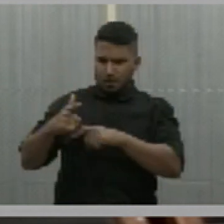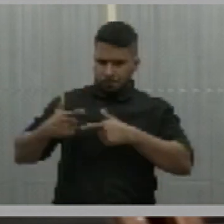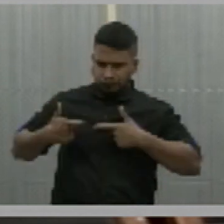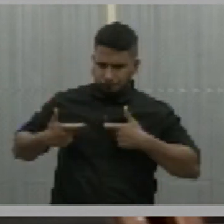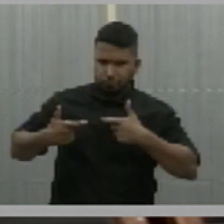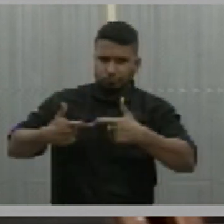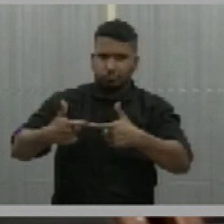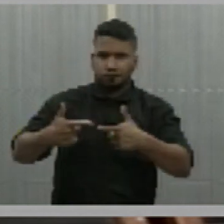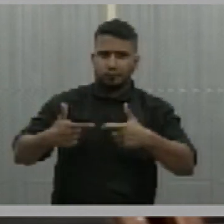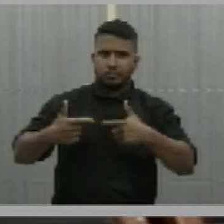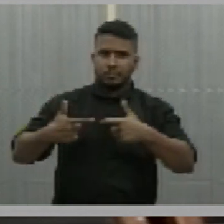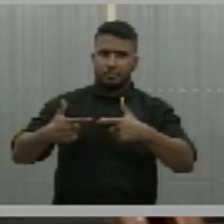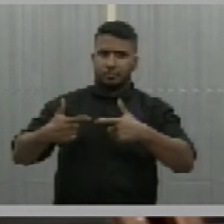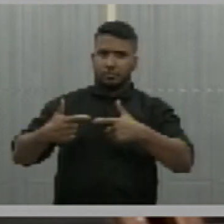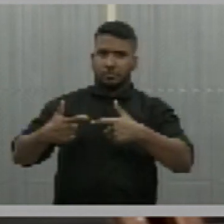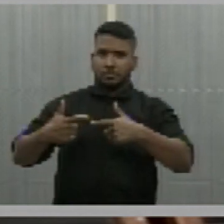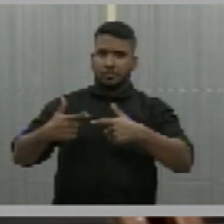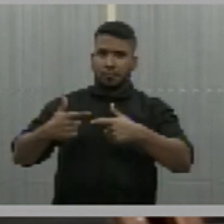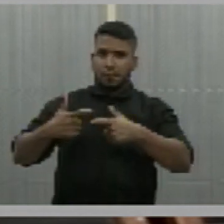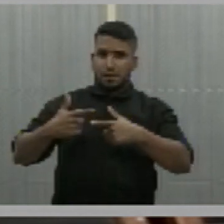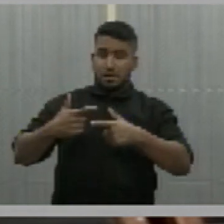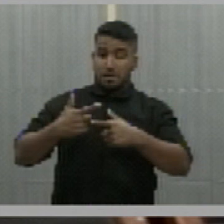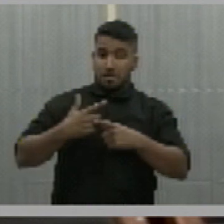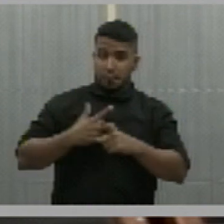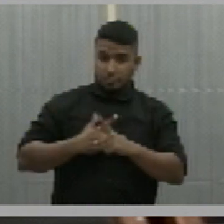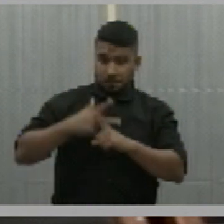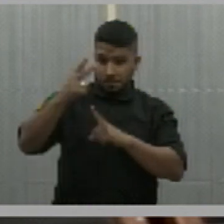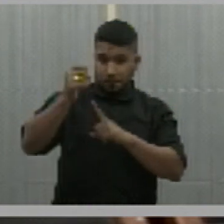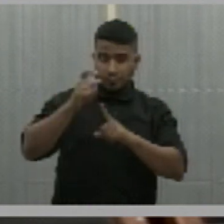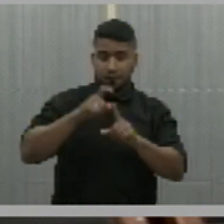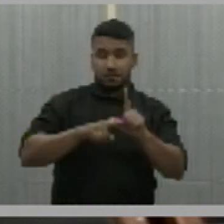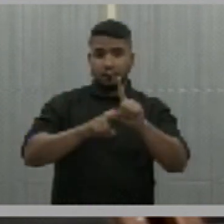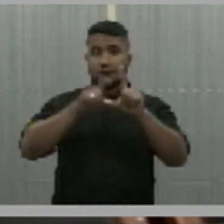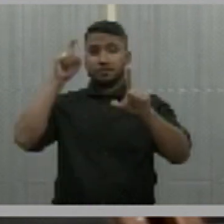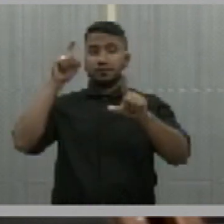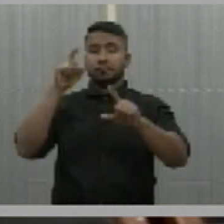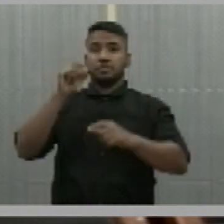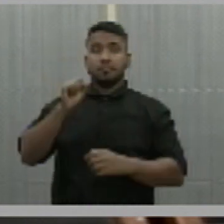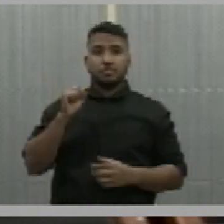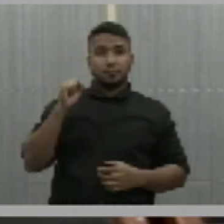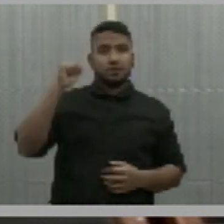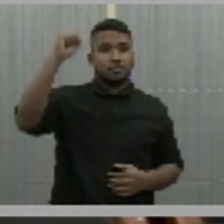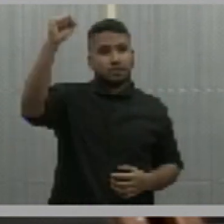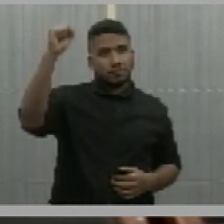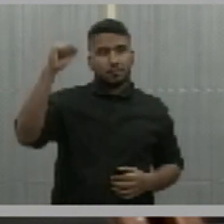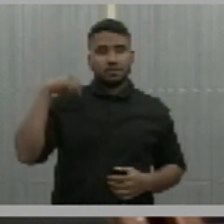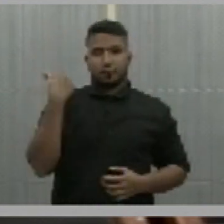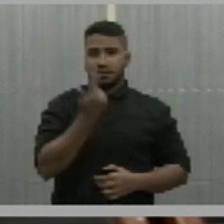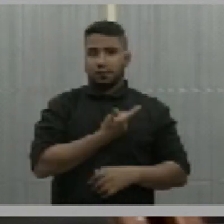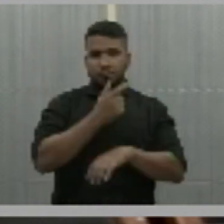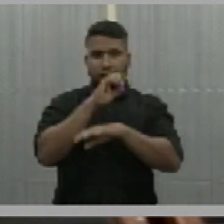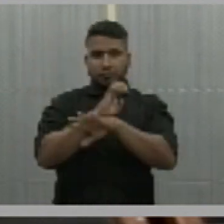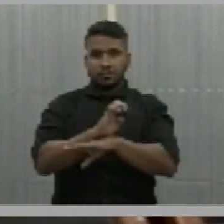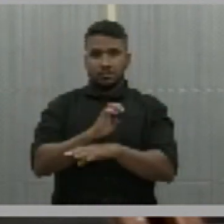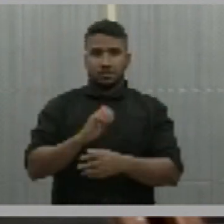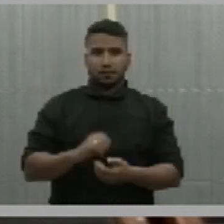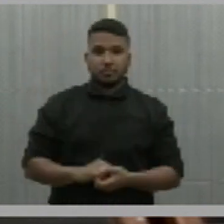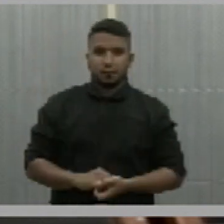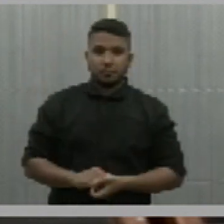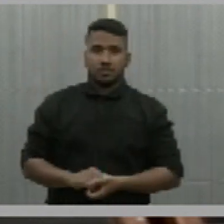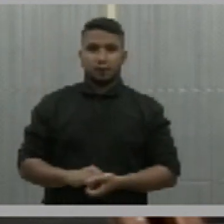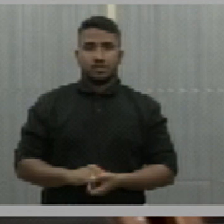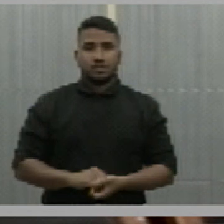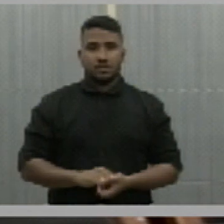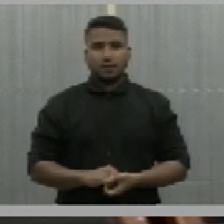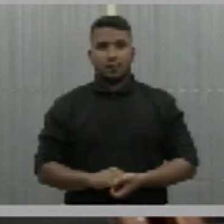pela liberdade e pela independência do nosso Estado. onde,